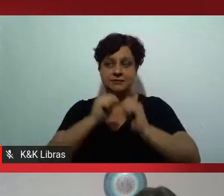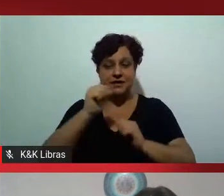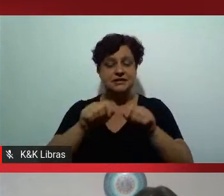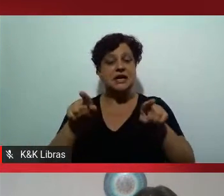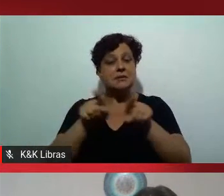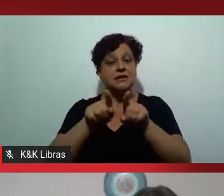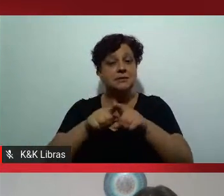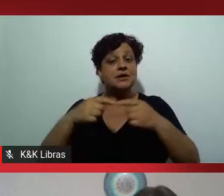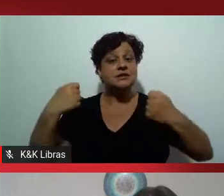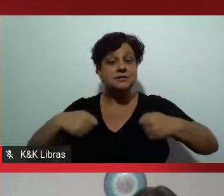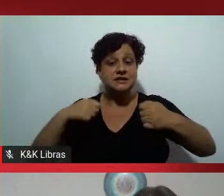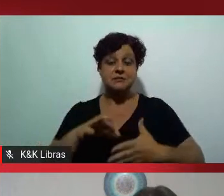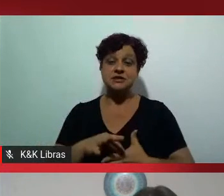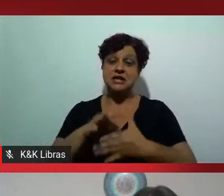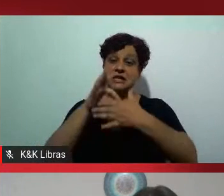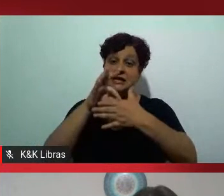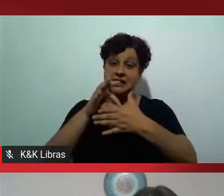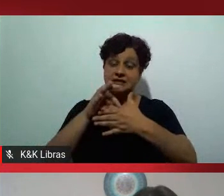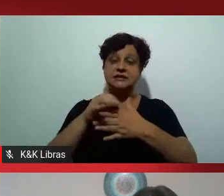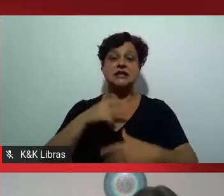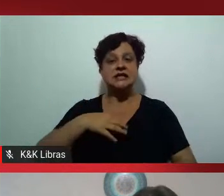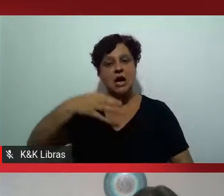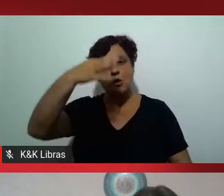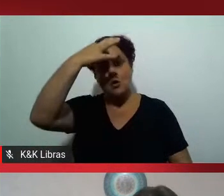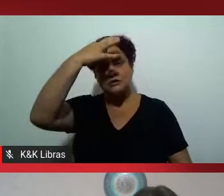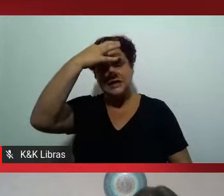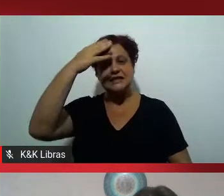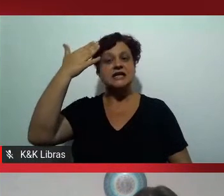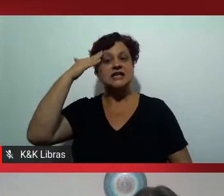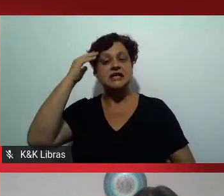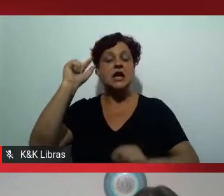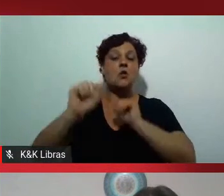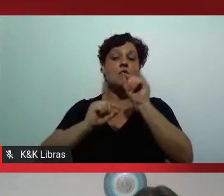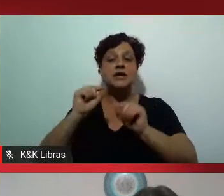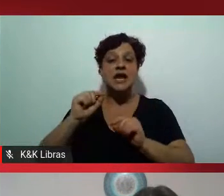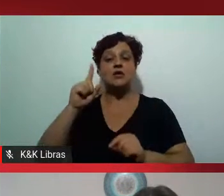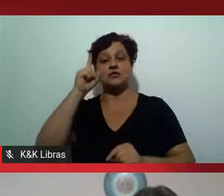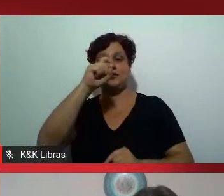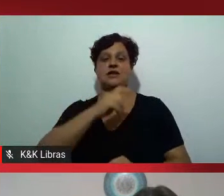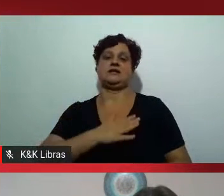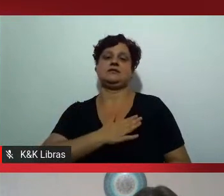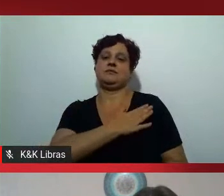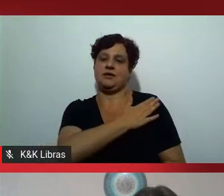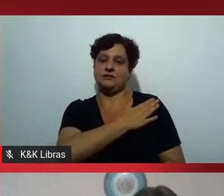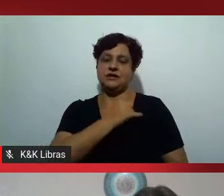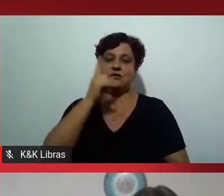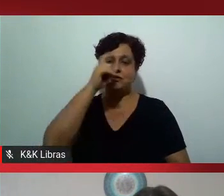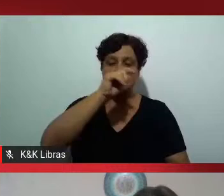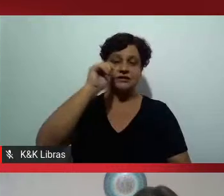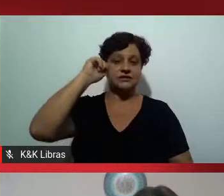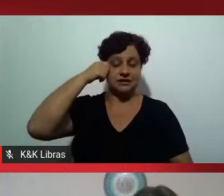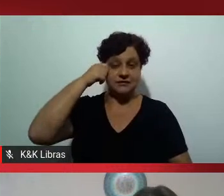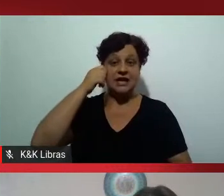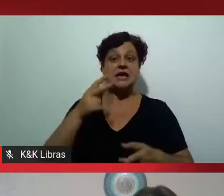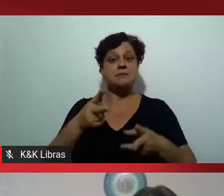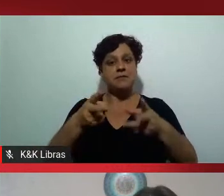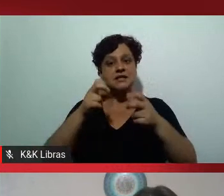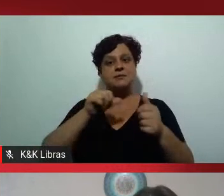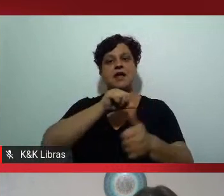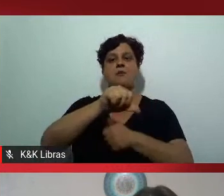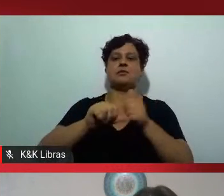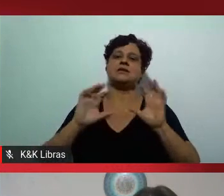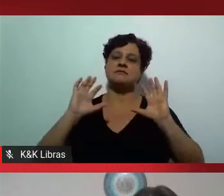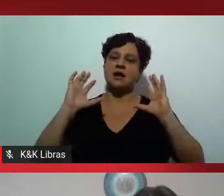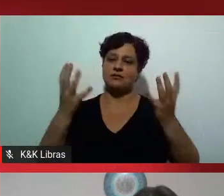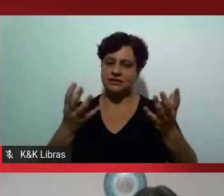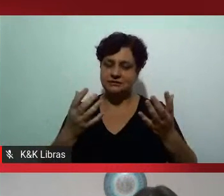precisamos ter lideranças com consciência racial e com desejo de ver a mudança acontecendo né o que significa dizer